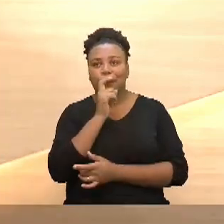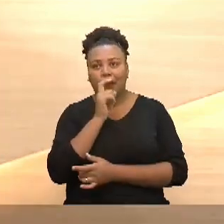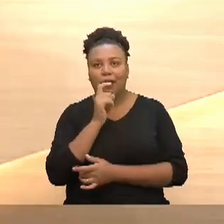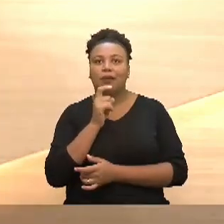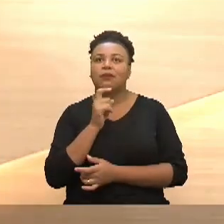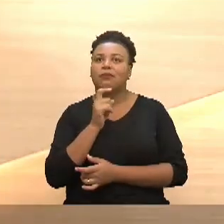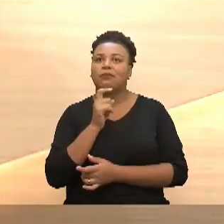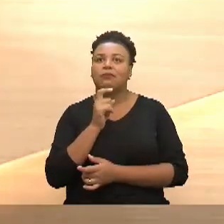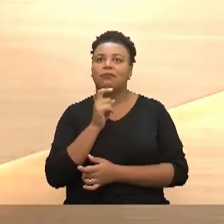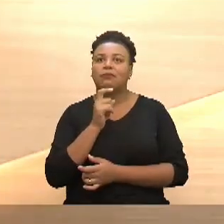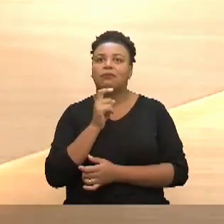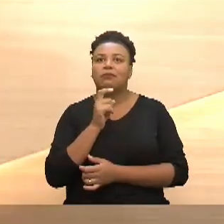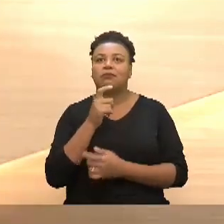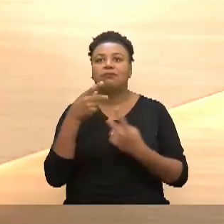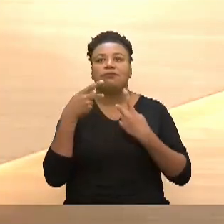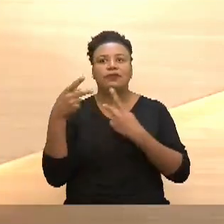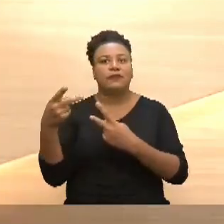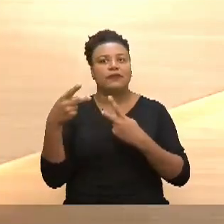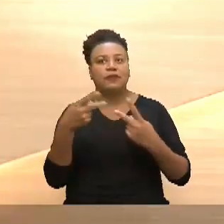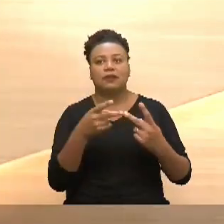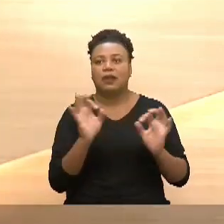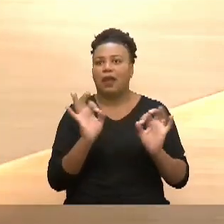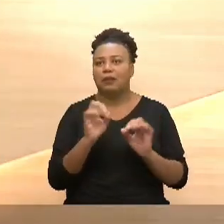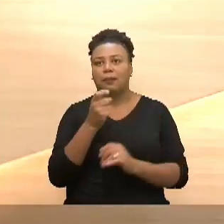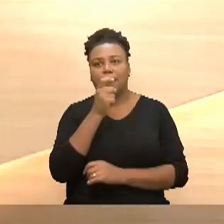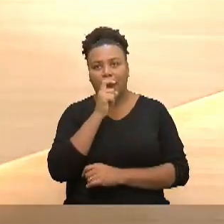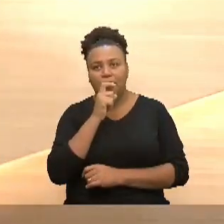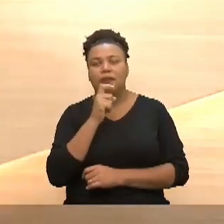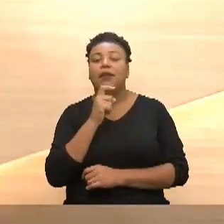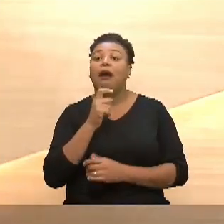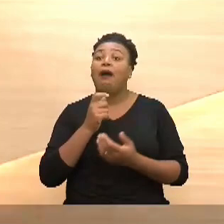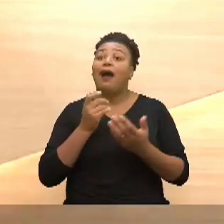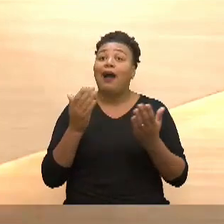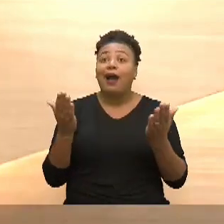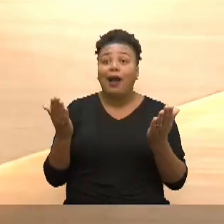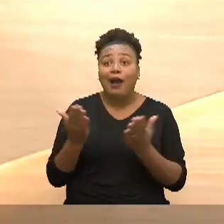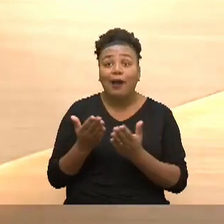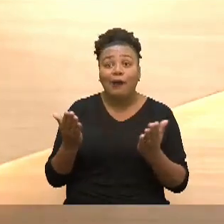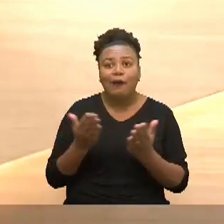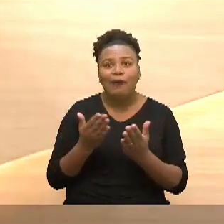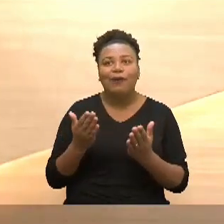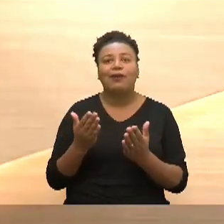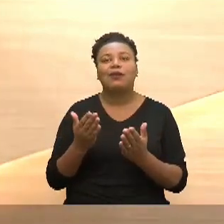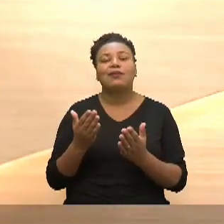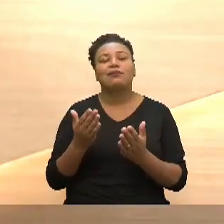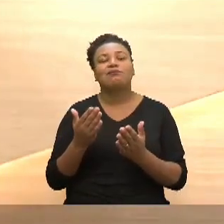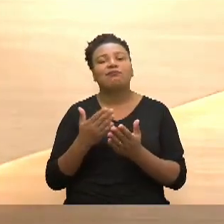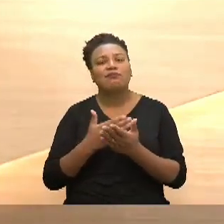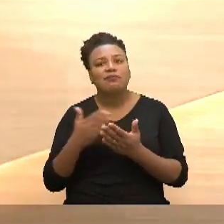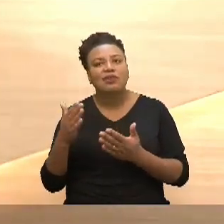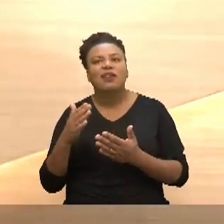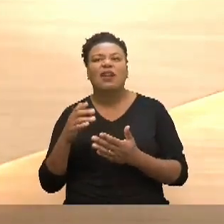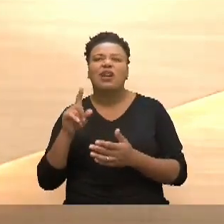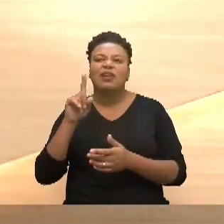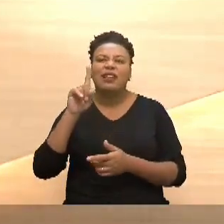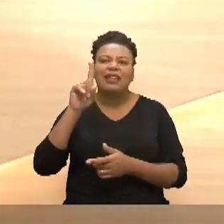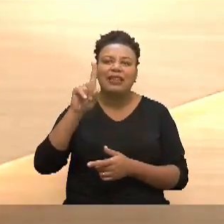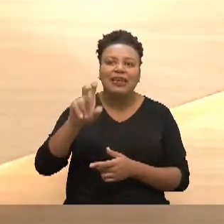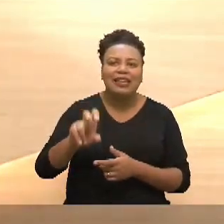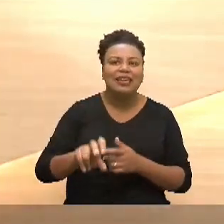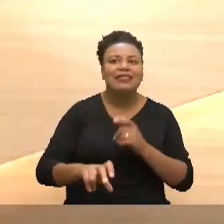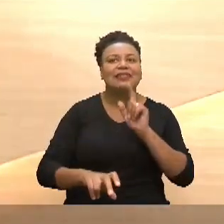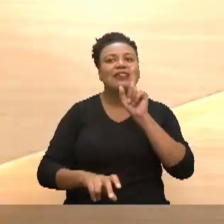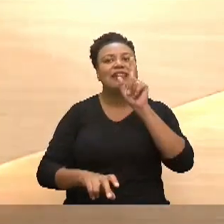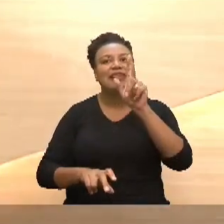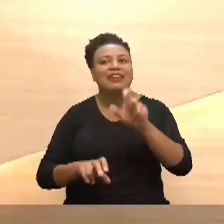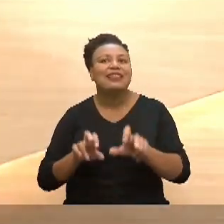ir para as visitas com o pai e agora eles estão indo a cada 15 dias